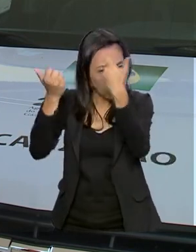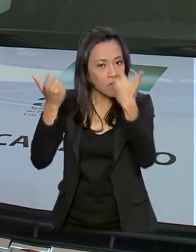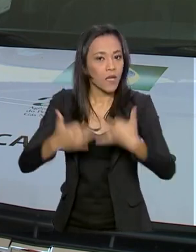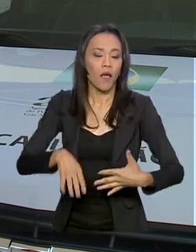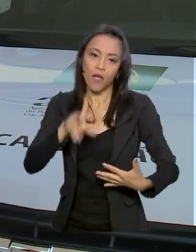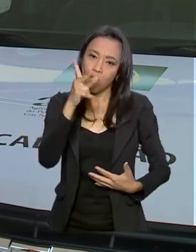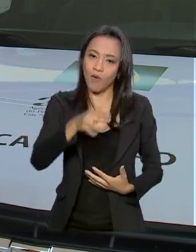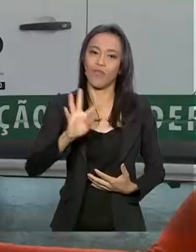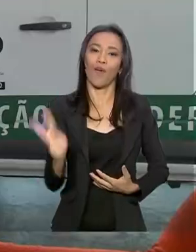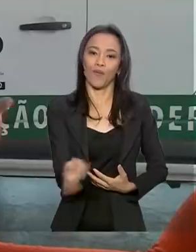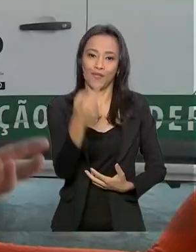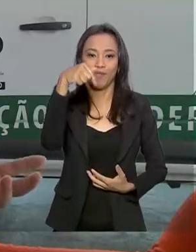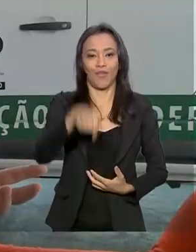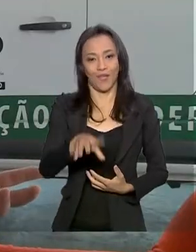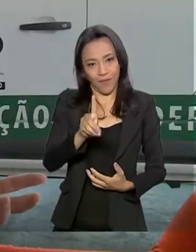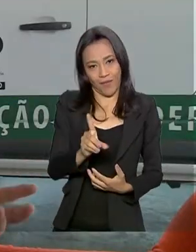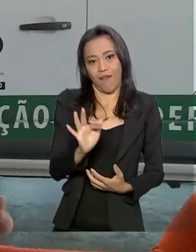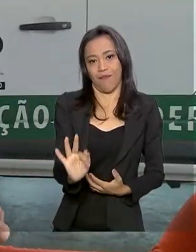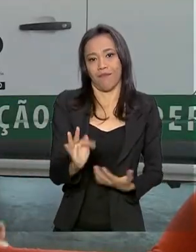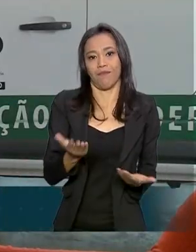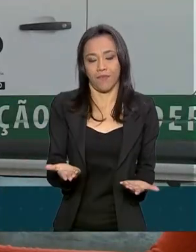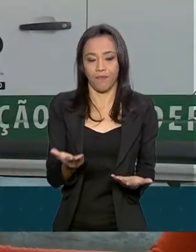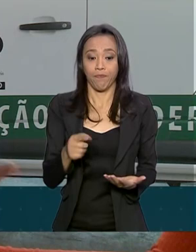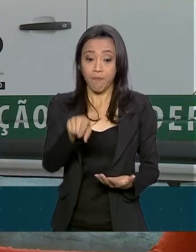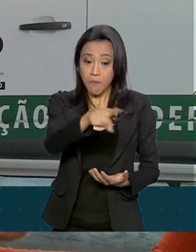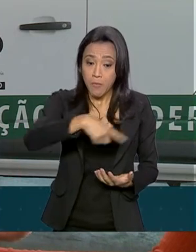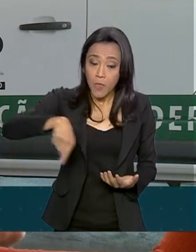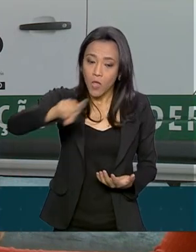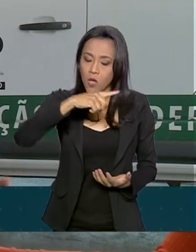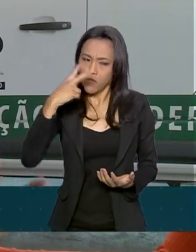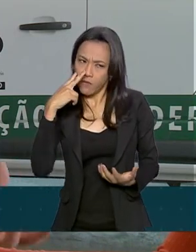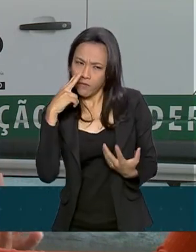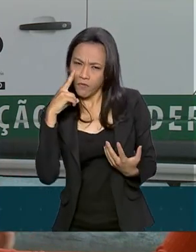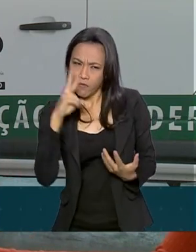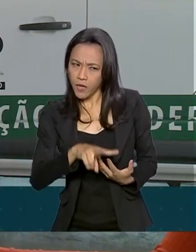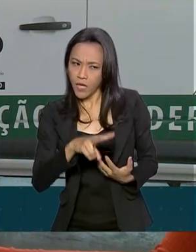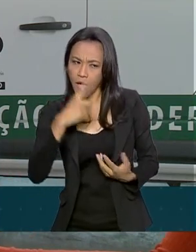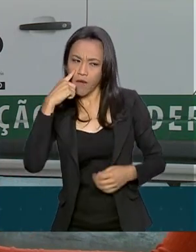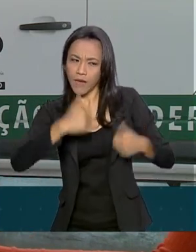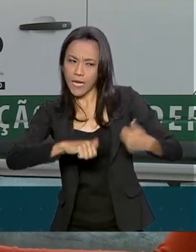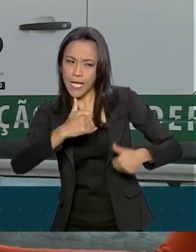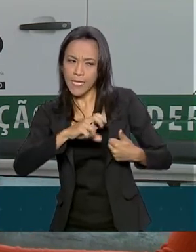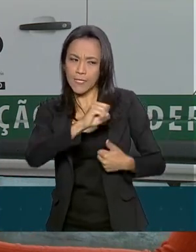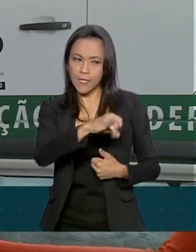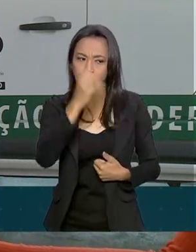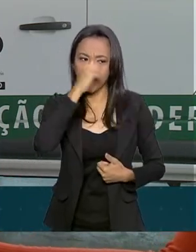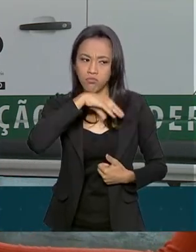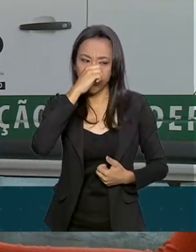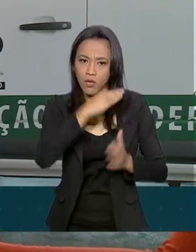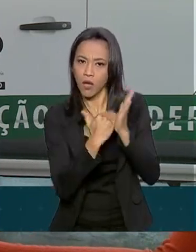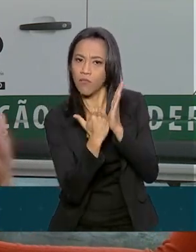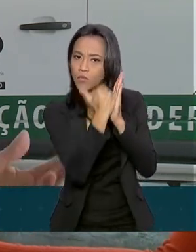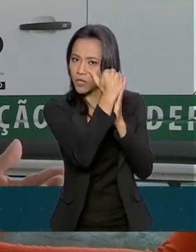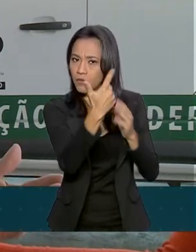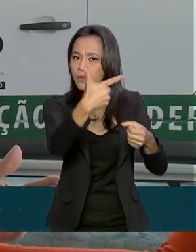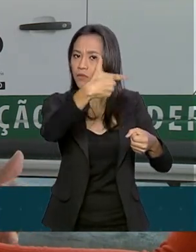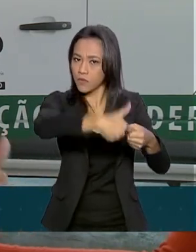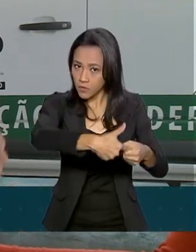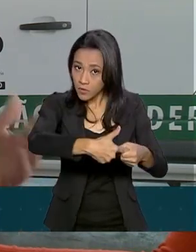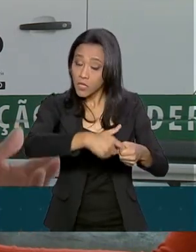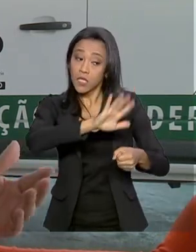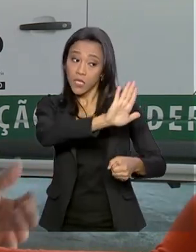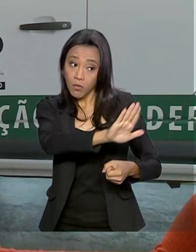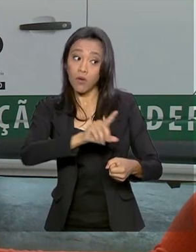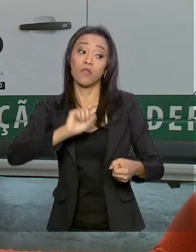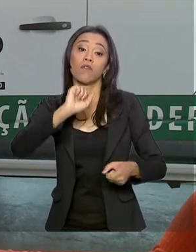no Distrito Federal. A gente está fazendo essa análise, vai verificar se há indícios de irregularidades e vai instruir o